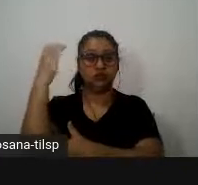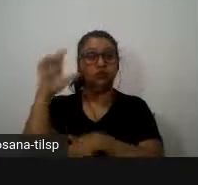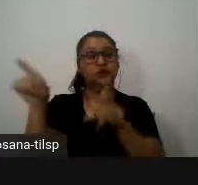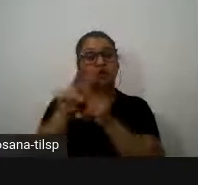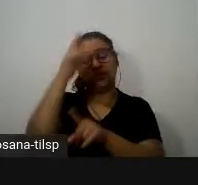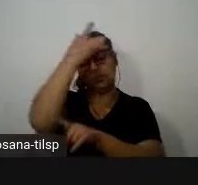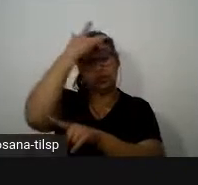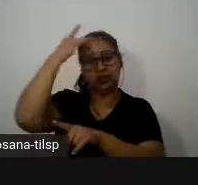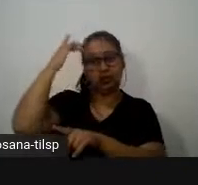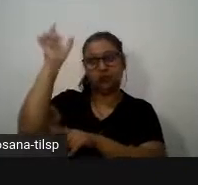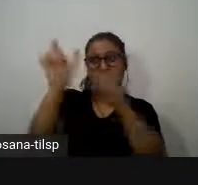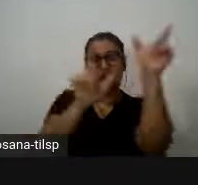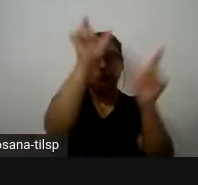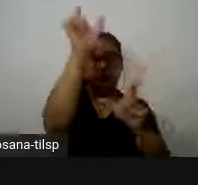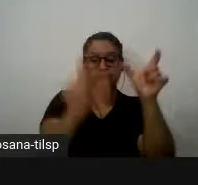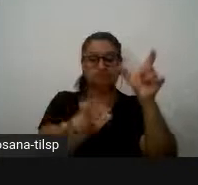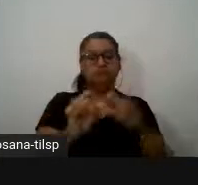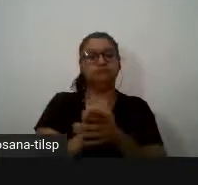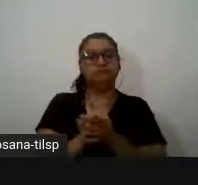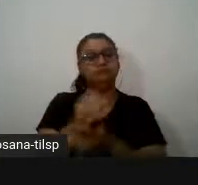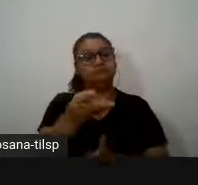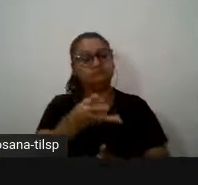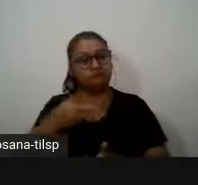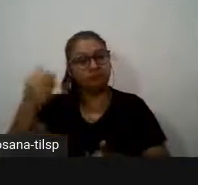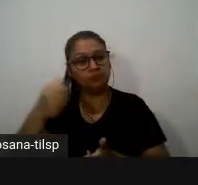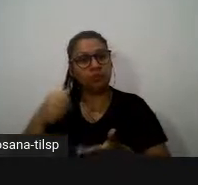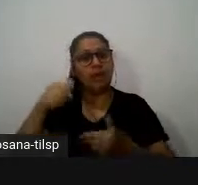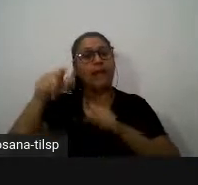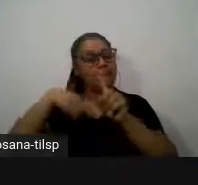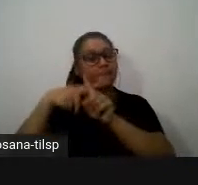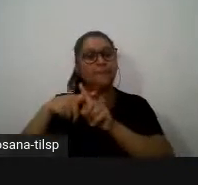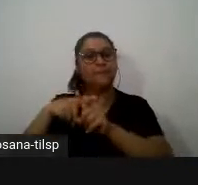favorecendo então uma educação